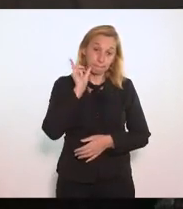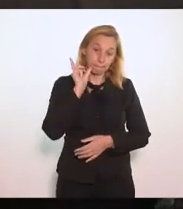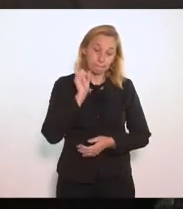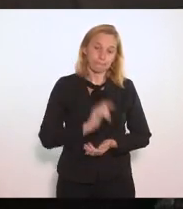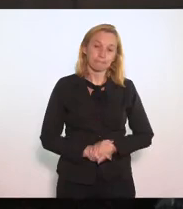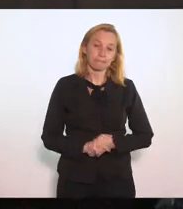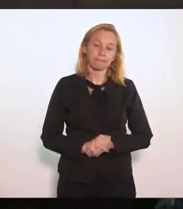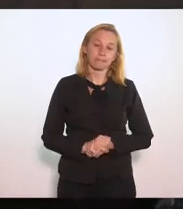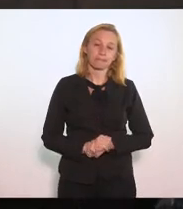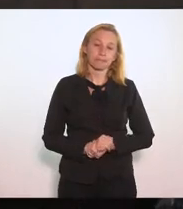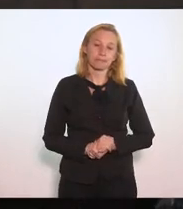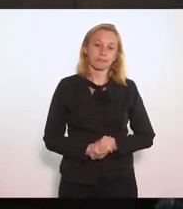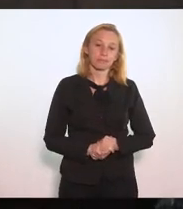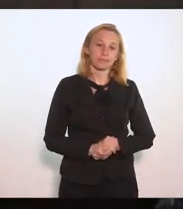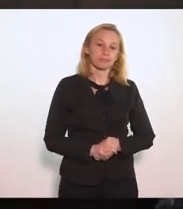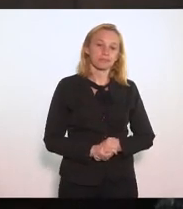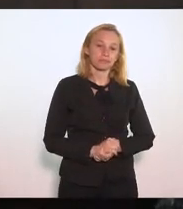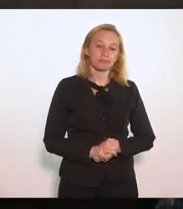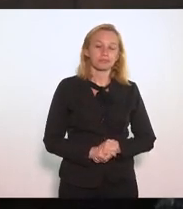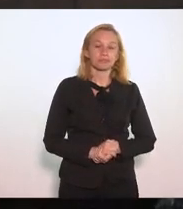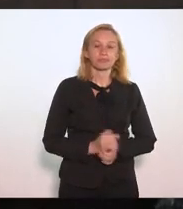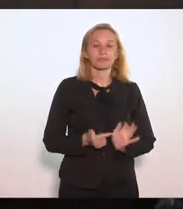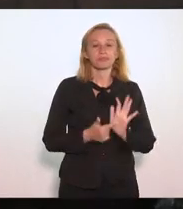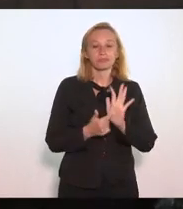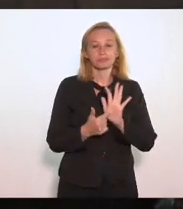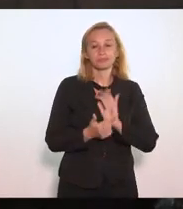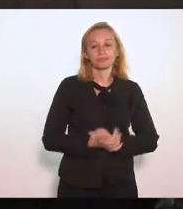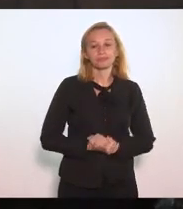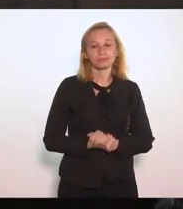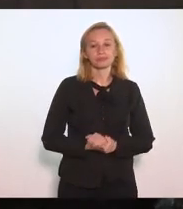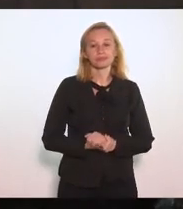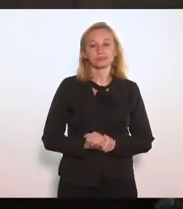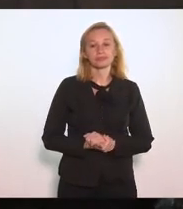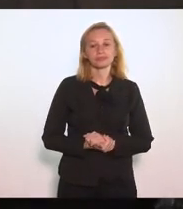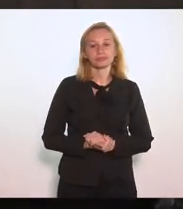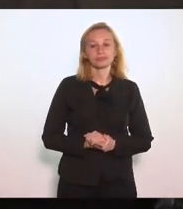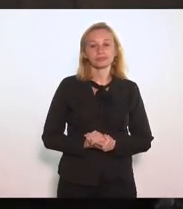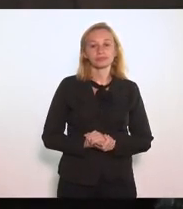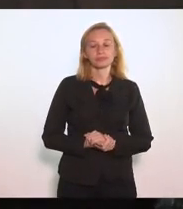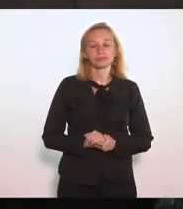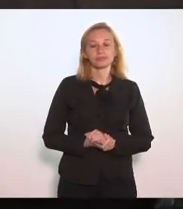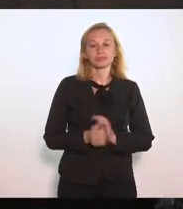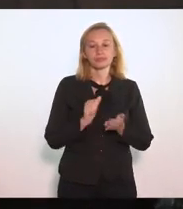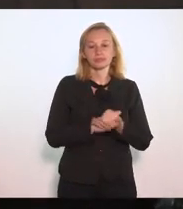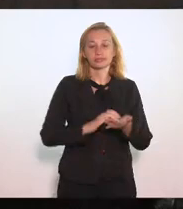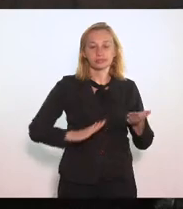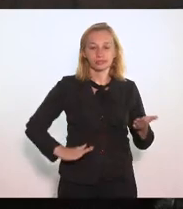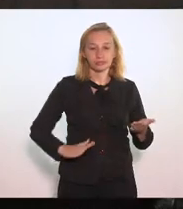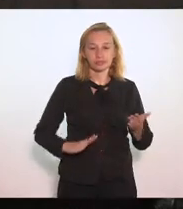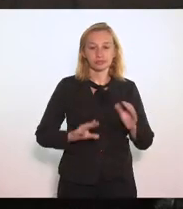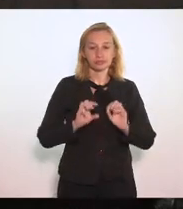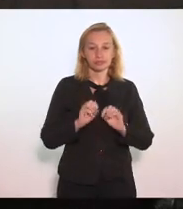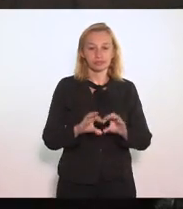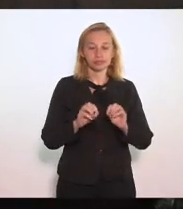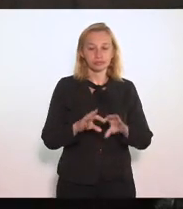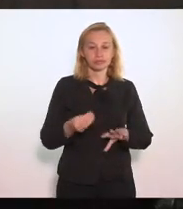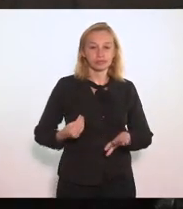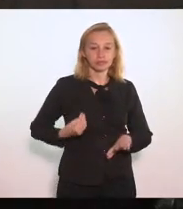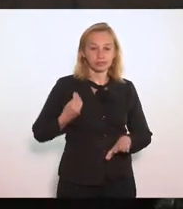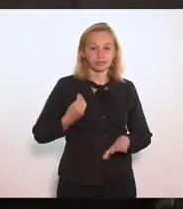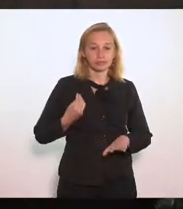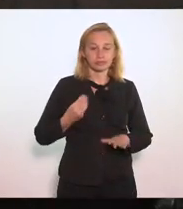Que fixa Critérios Para a Vedação De atividades Educacionais Presenciais